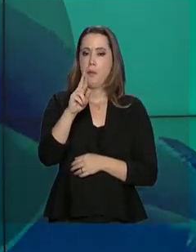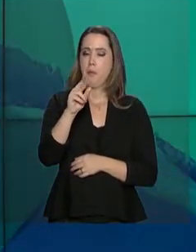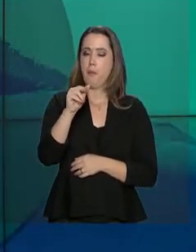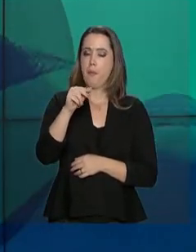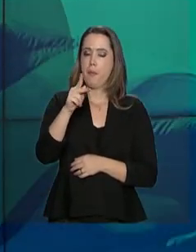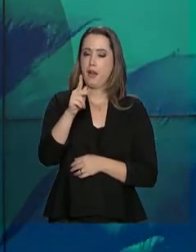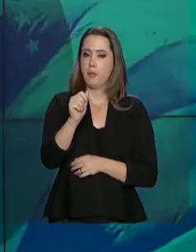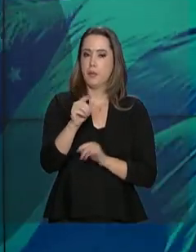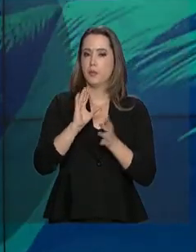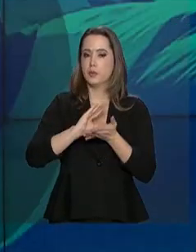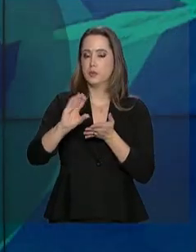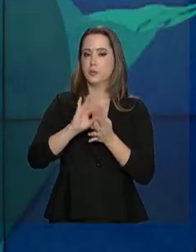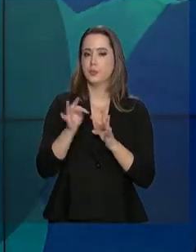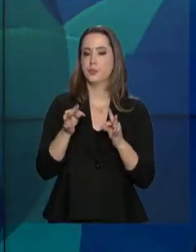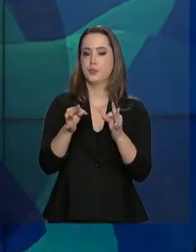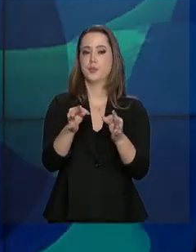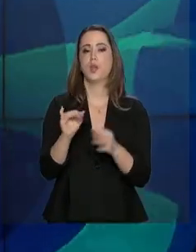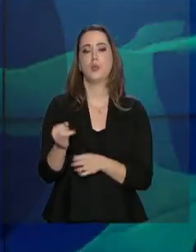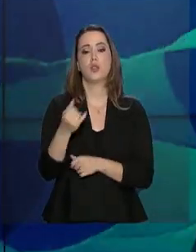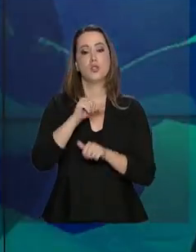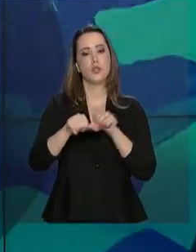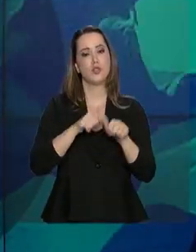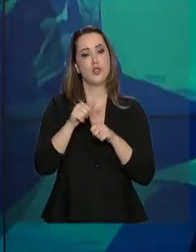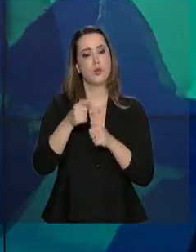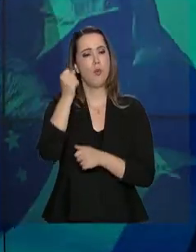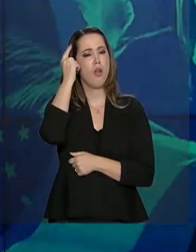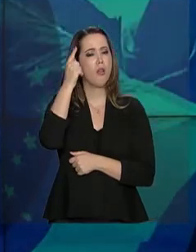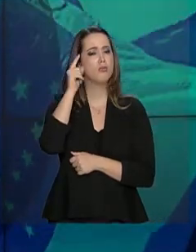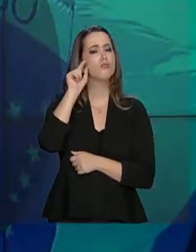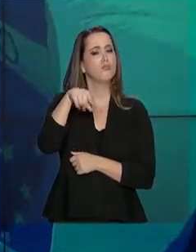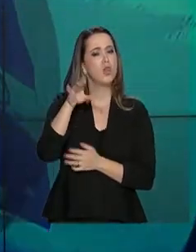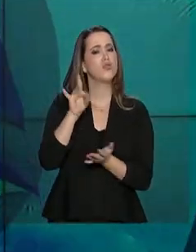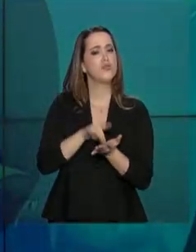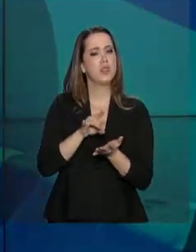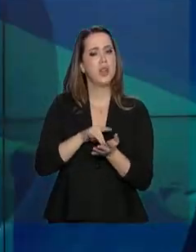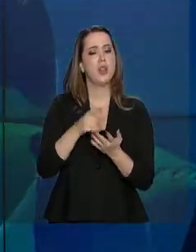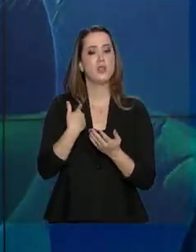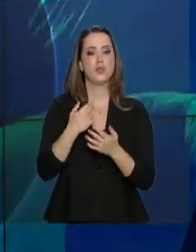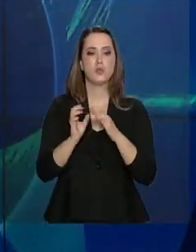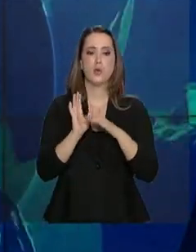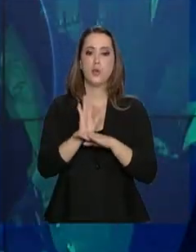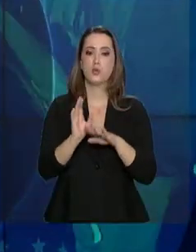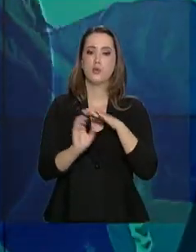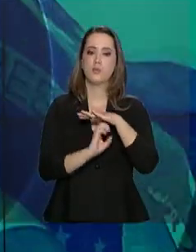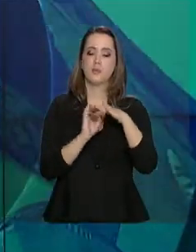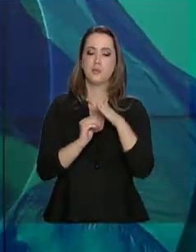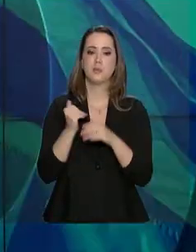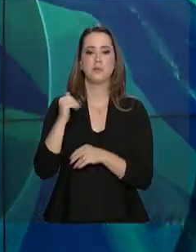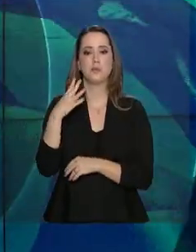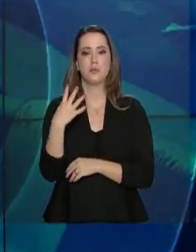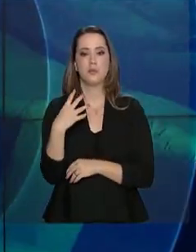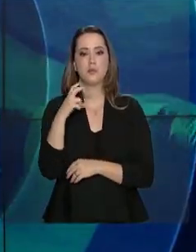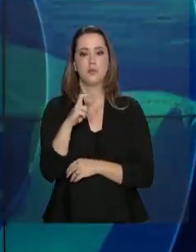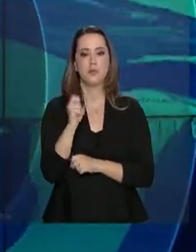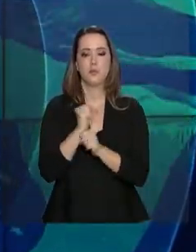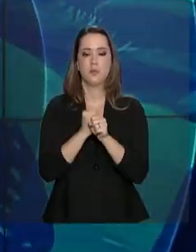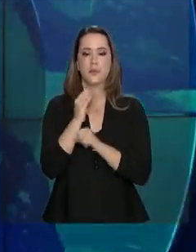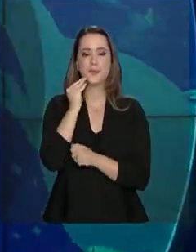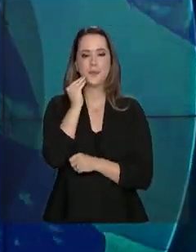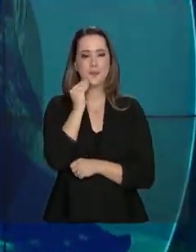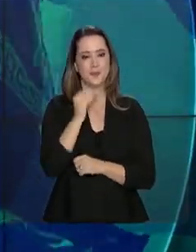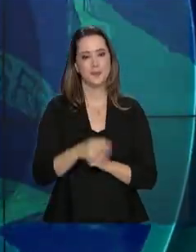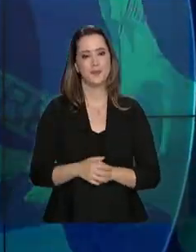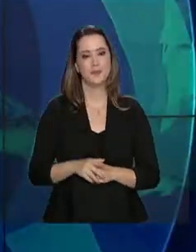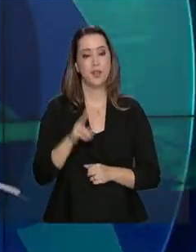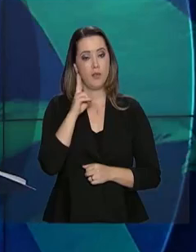tecnológicas. É a oportunidade de transformar uma ideia em algo concreto com a ajuda de uma empresa com mais de 45 anos